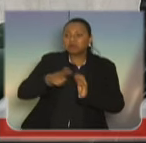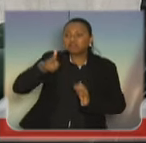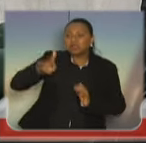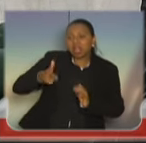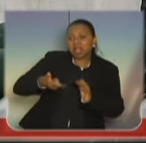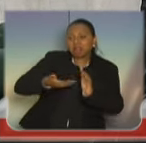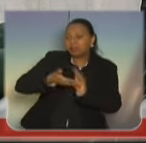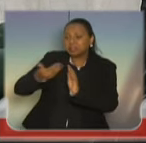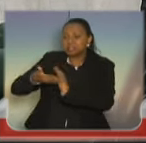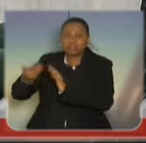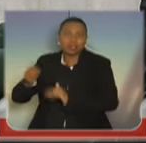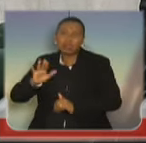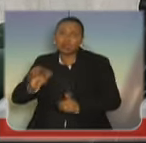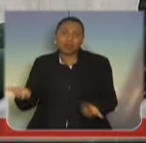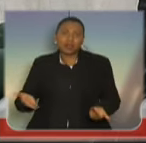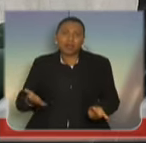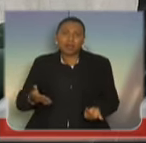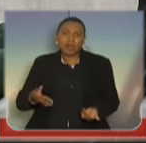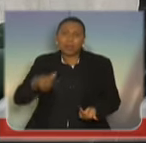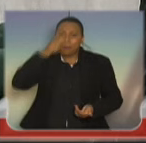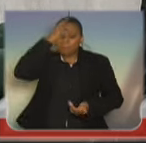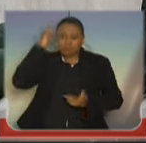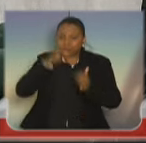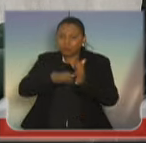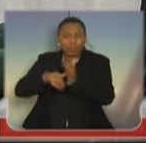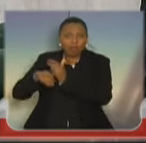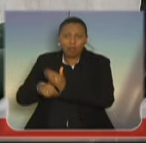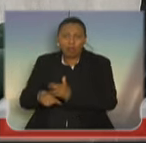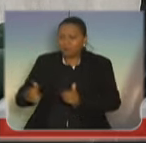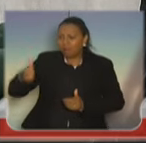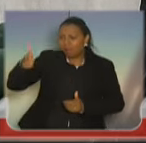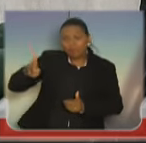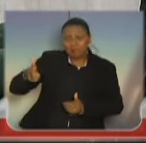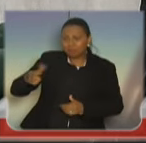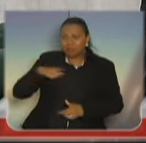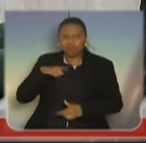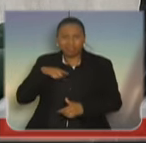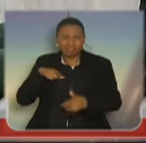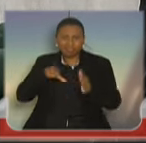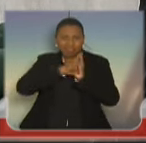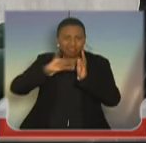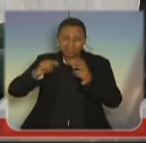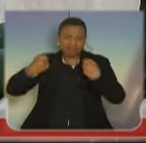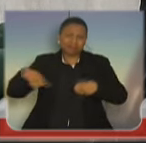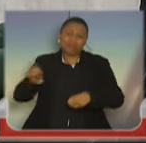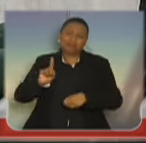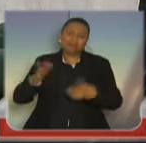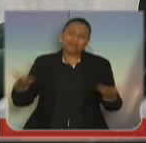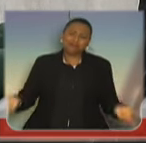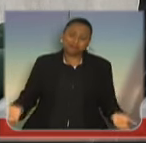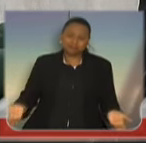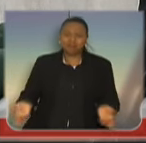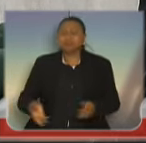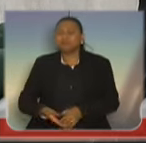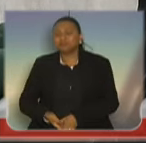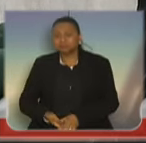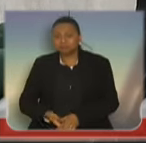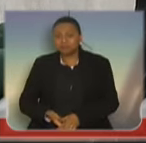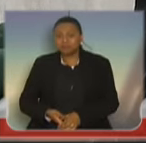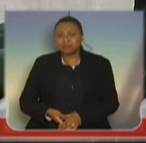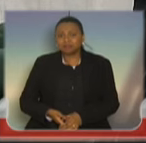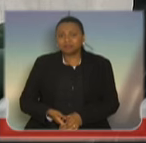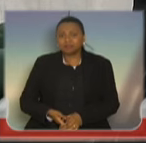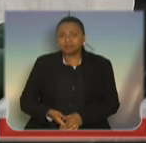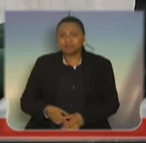bandido precisasse de lei para andar armado, quem está desarmado é o pai de família, o trabalhador, o bandido está armado, e muito bem, obrigado, e a gente está com essa